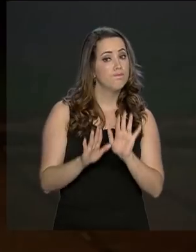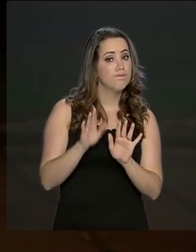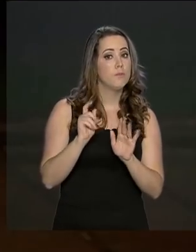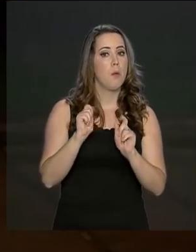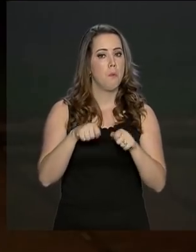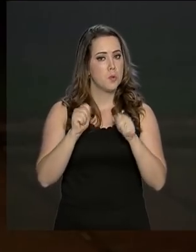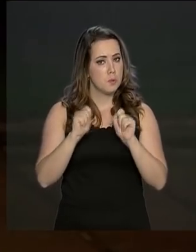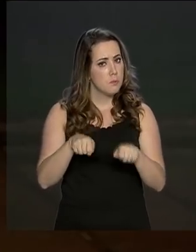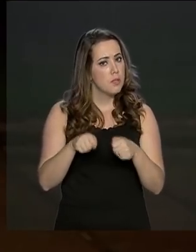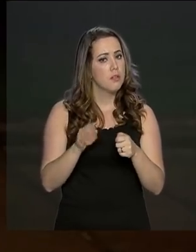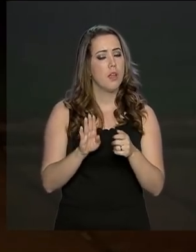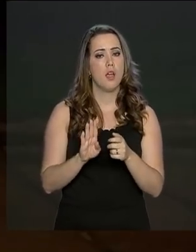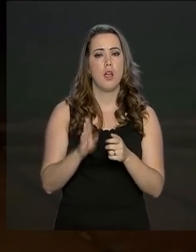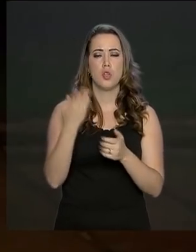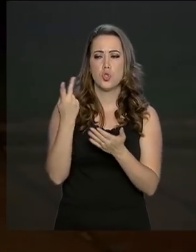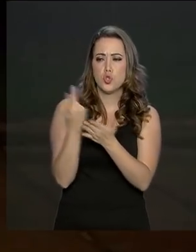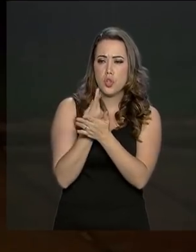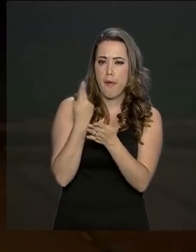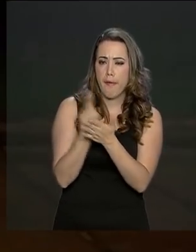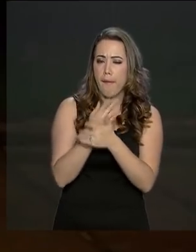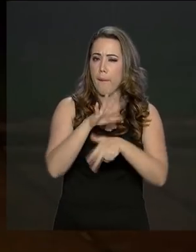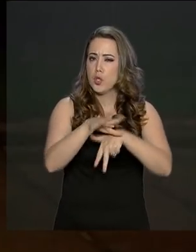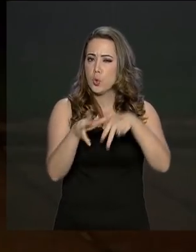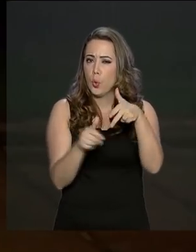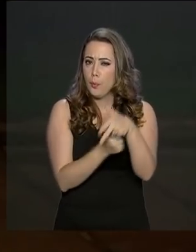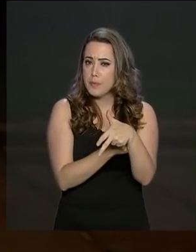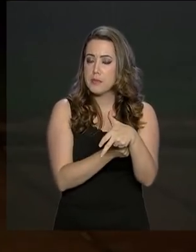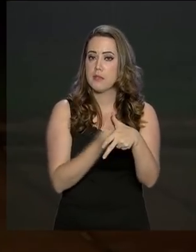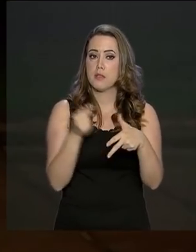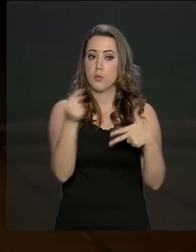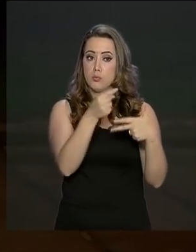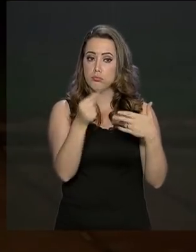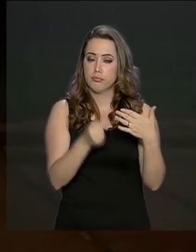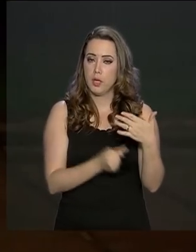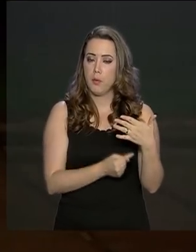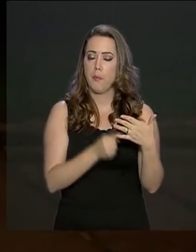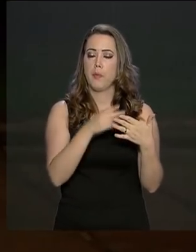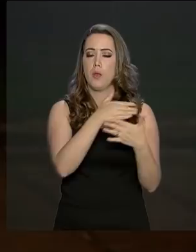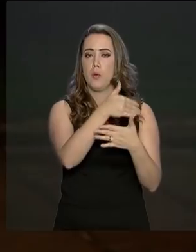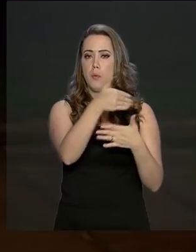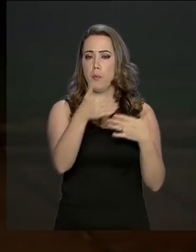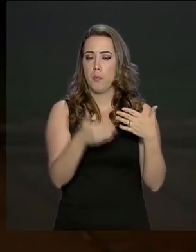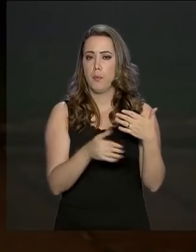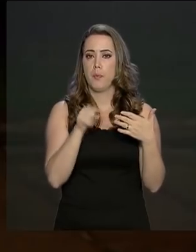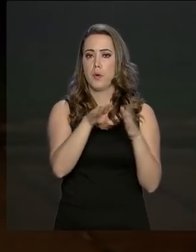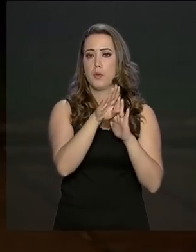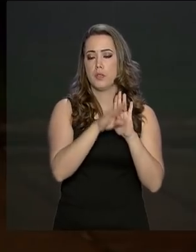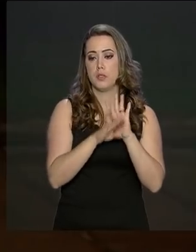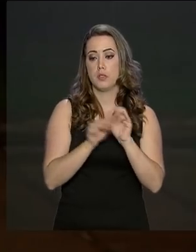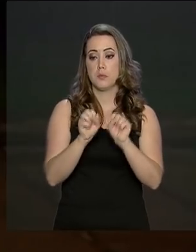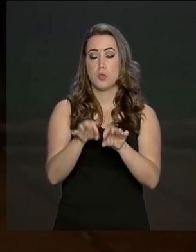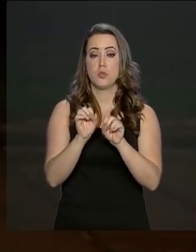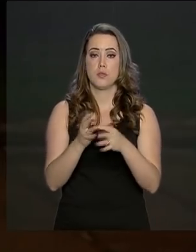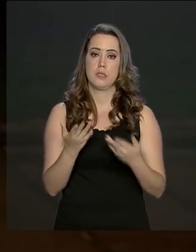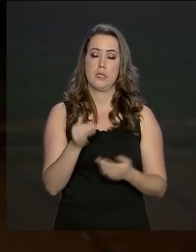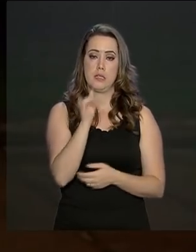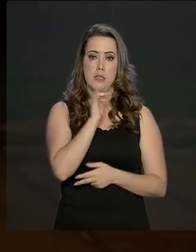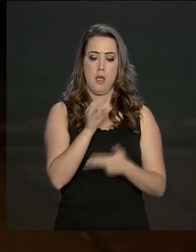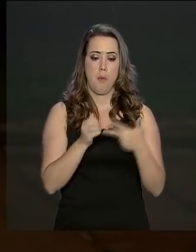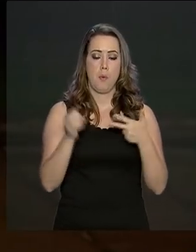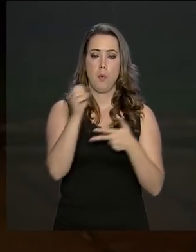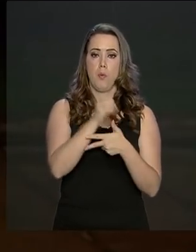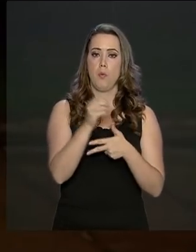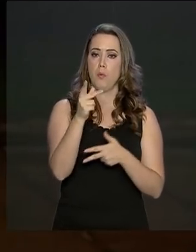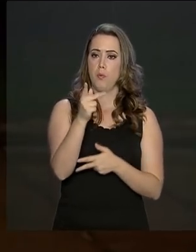irregularidades, indícios de corrupção em alguns programas educacionais, como por exemplo o ProUni, o programa